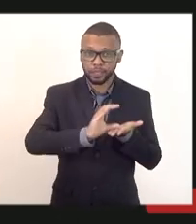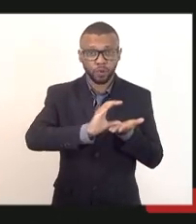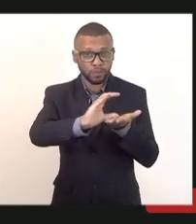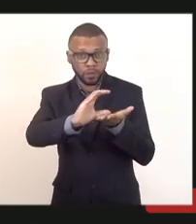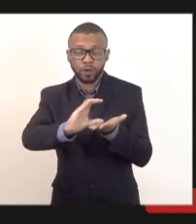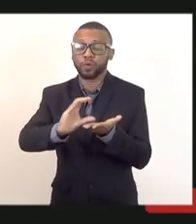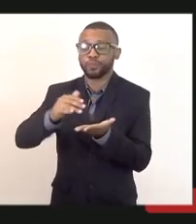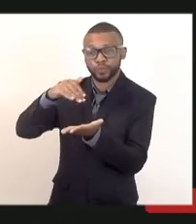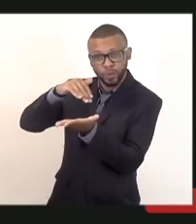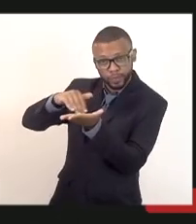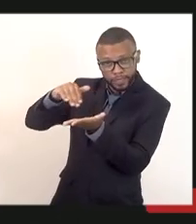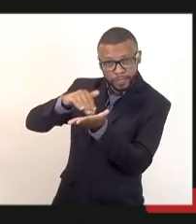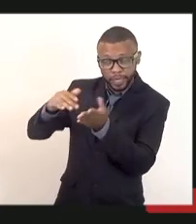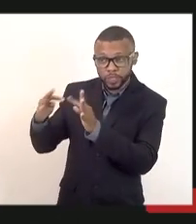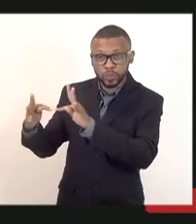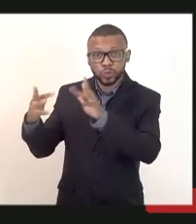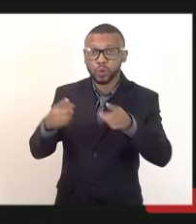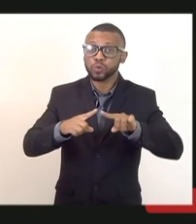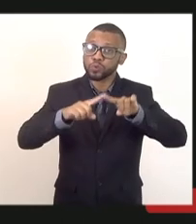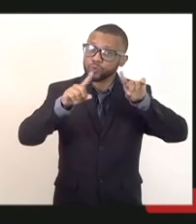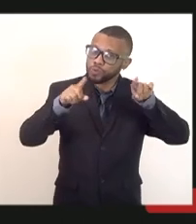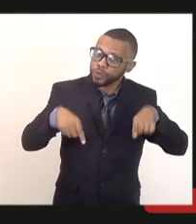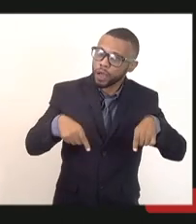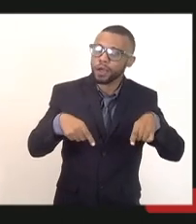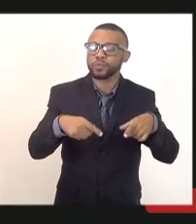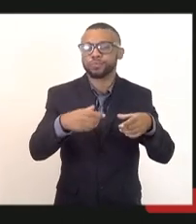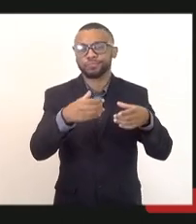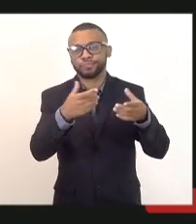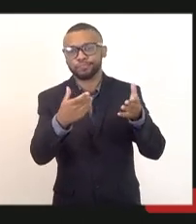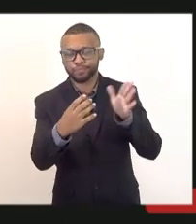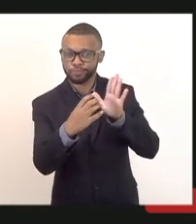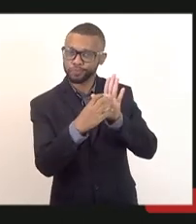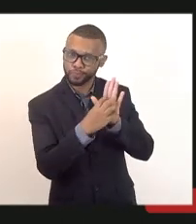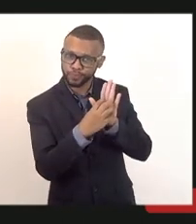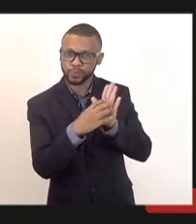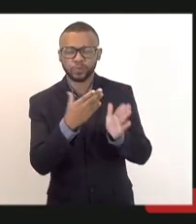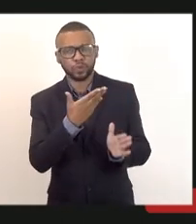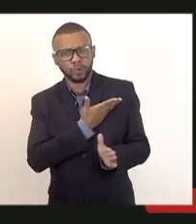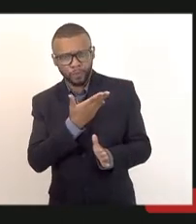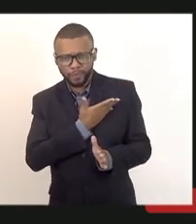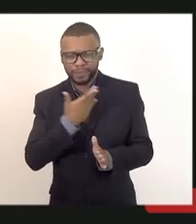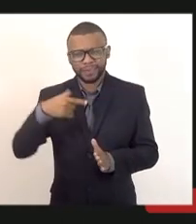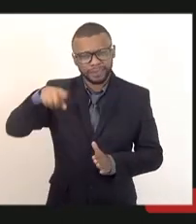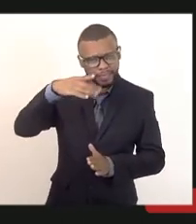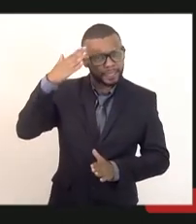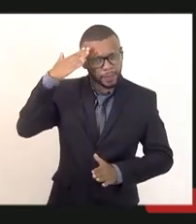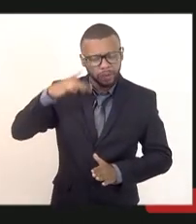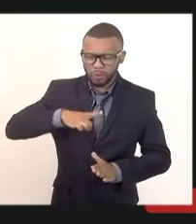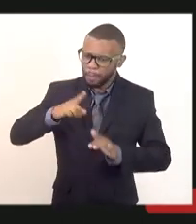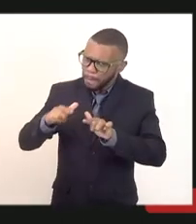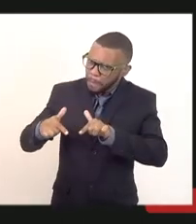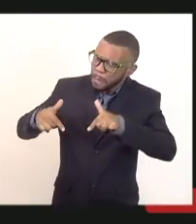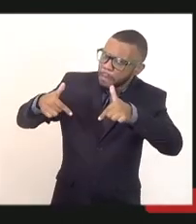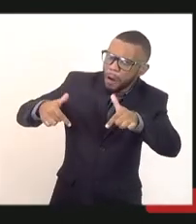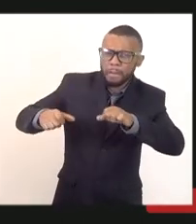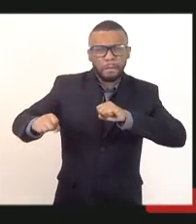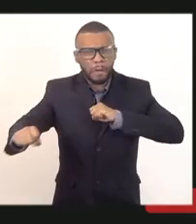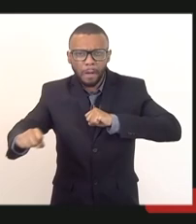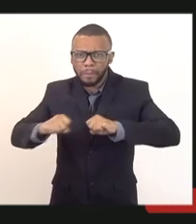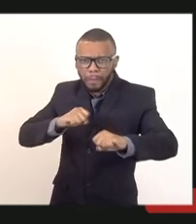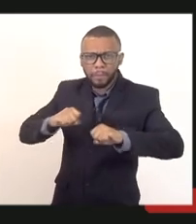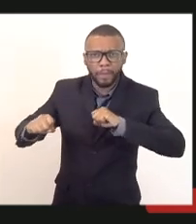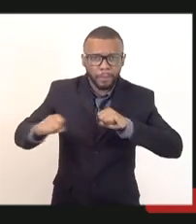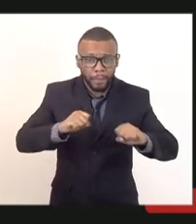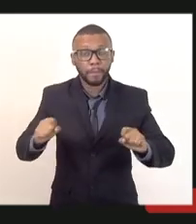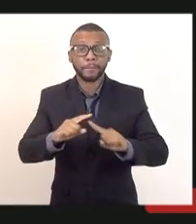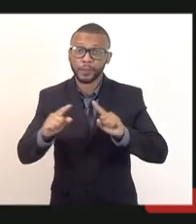secretário, de todos os concursados, todos os meus colegas, sabe que eu sou um cara que eu vou para o front, quando tem que bater, eu vou bater mesmo, mas quando tem que